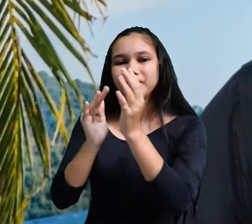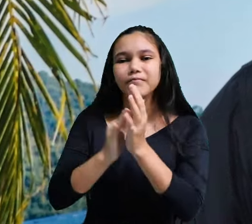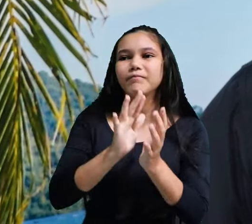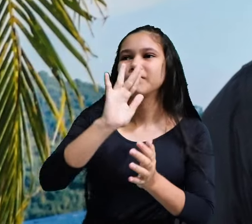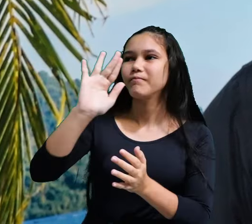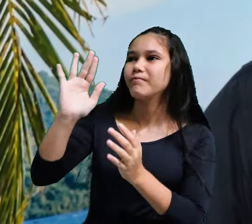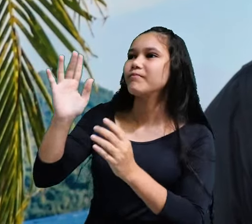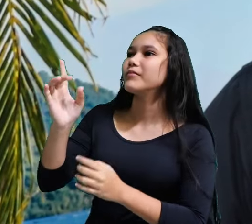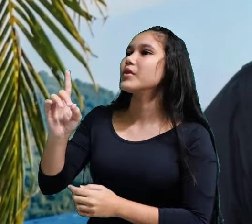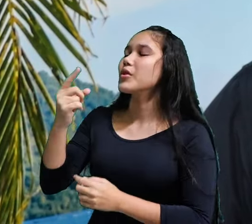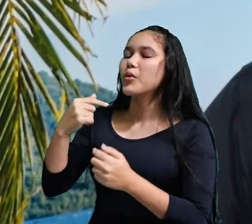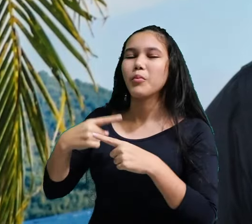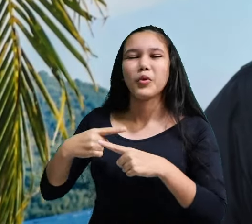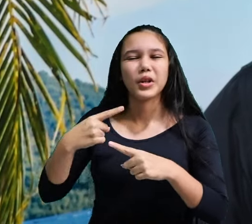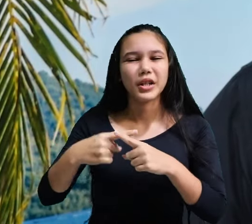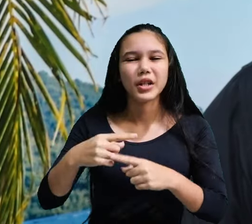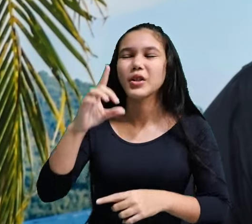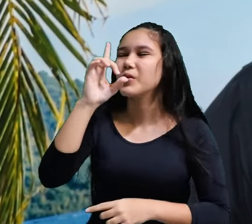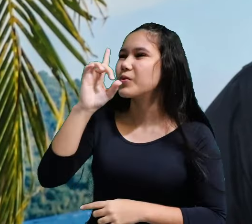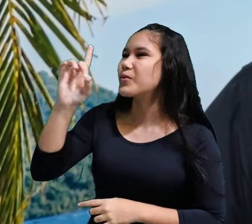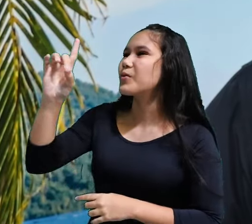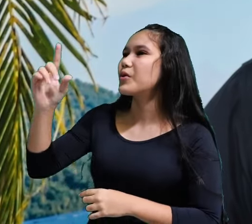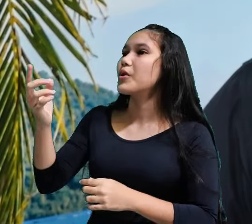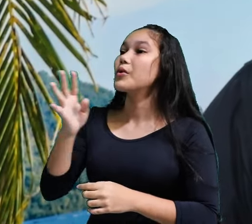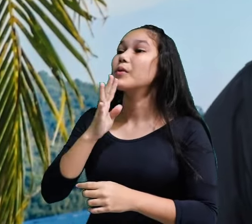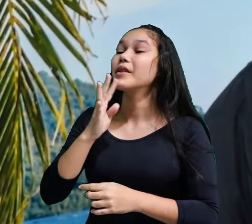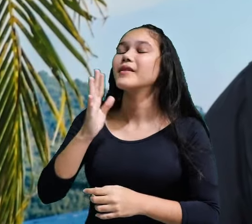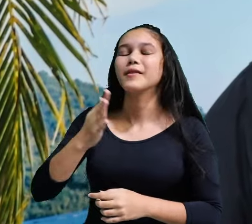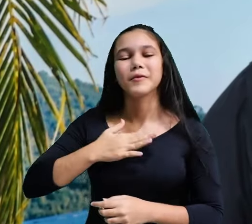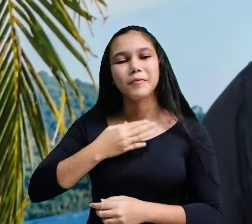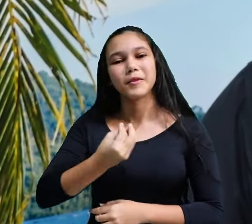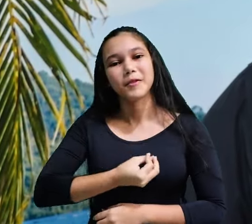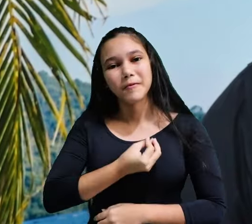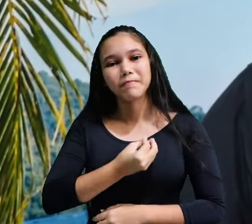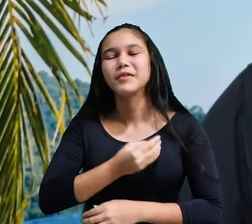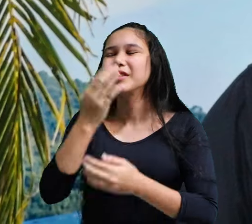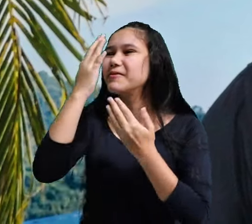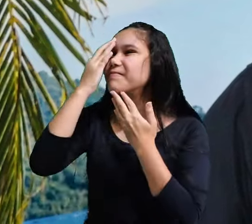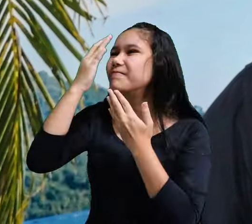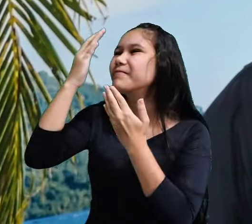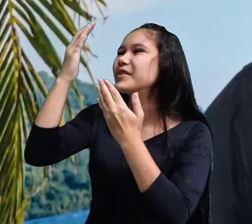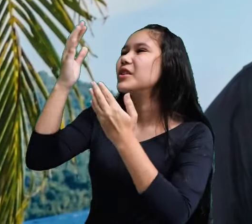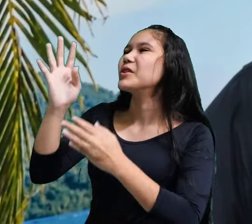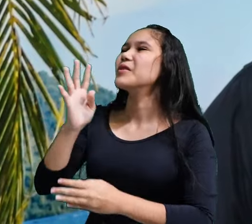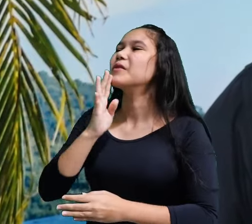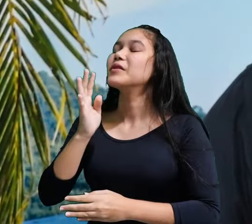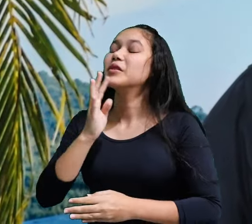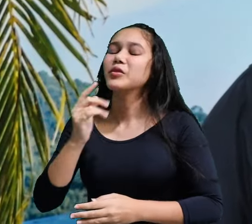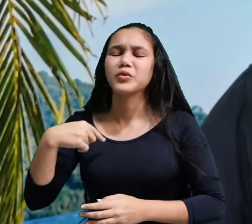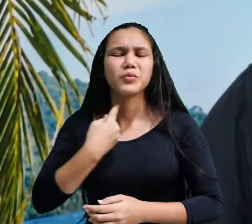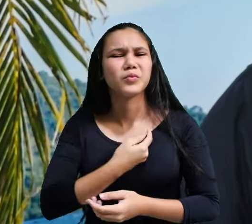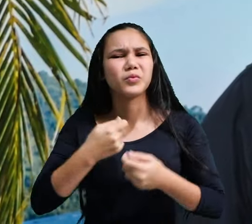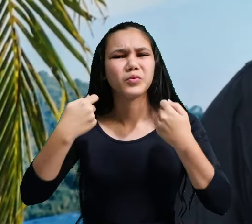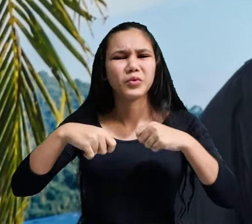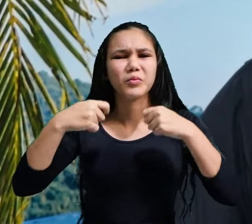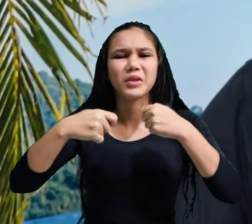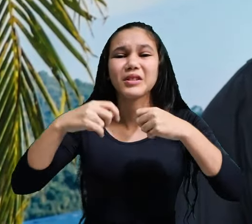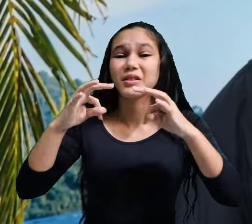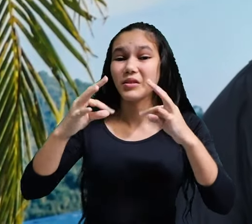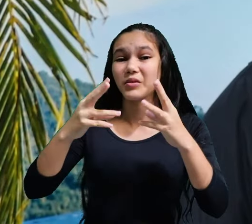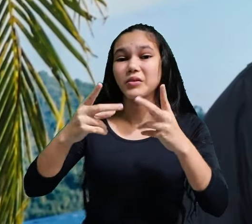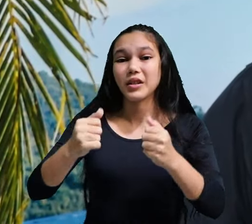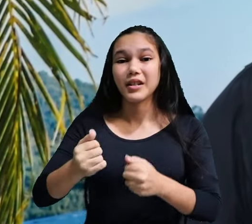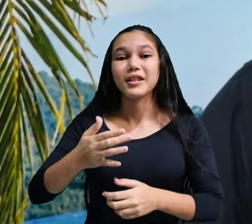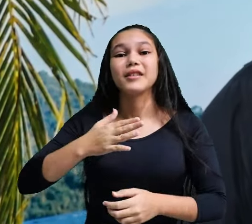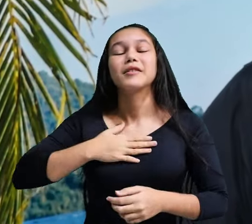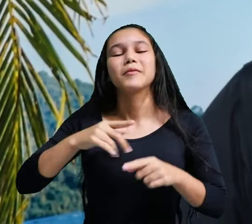Teu nome, porque Tu conheces toda a minha vida. Obrigado porque conheces as minhas necessidades e de